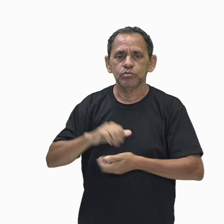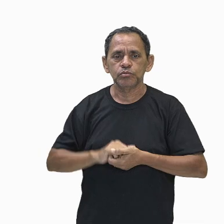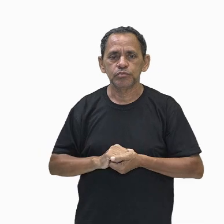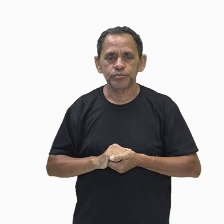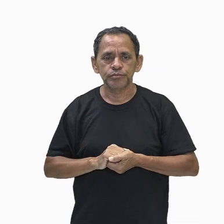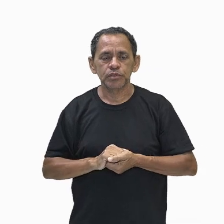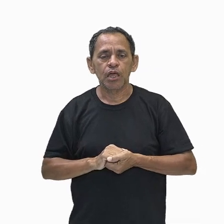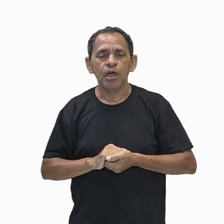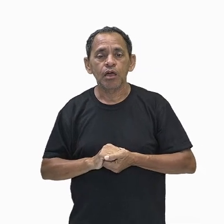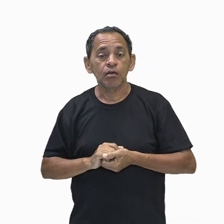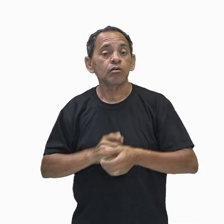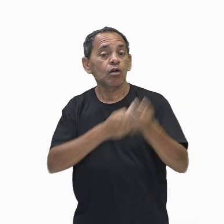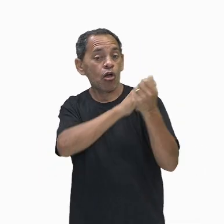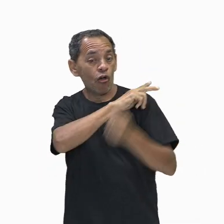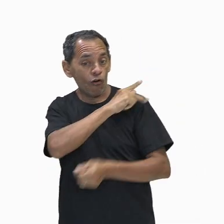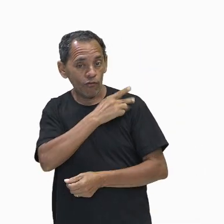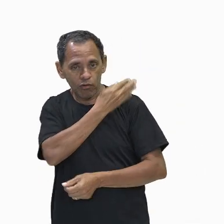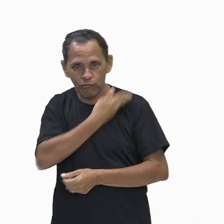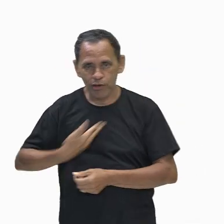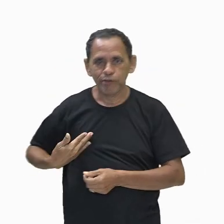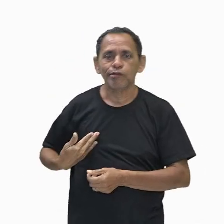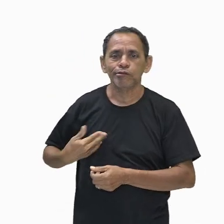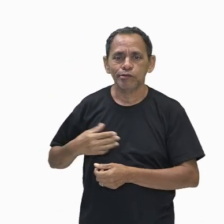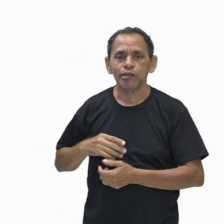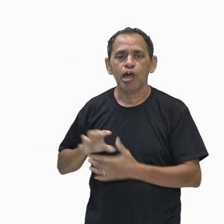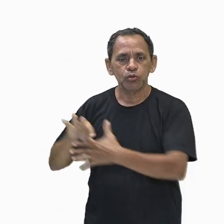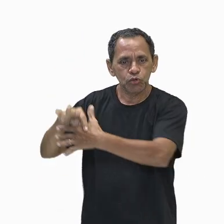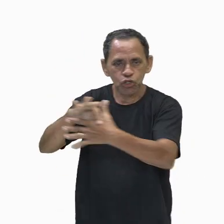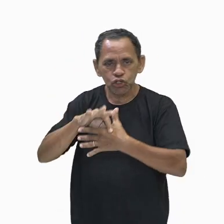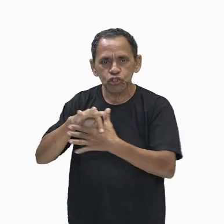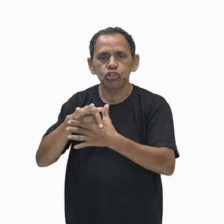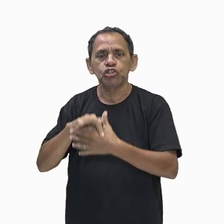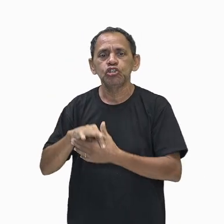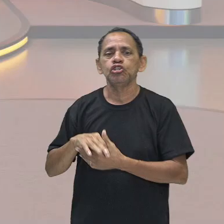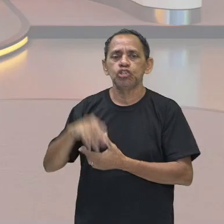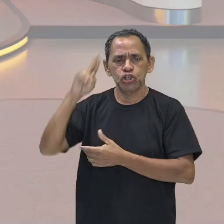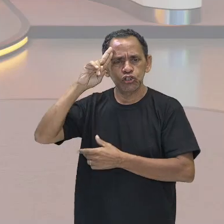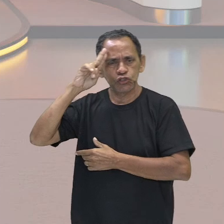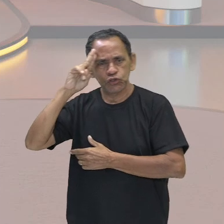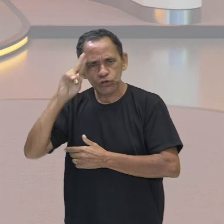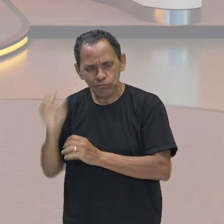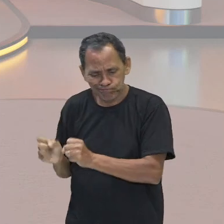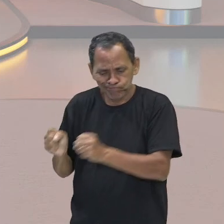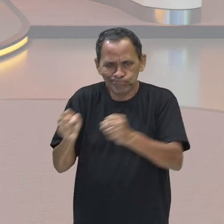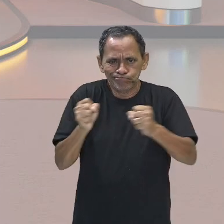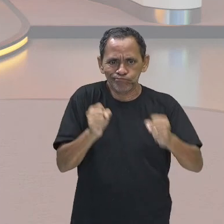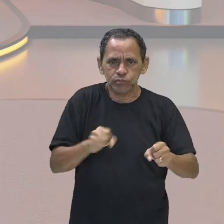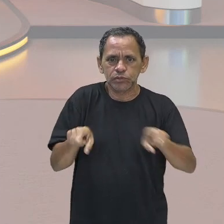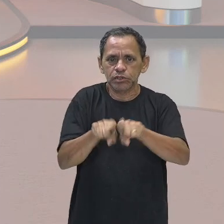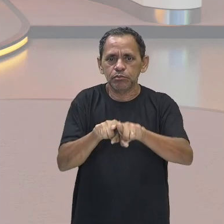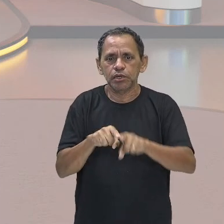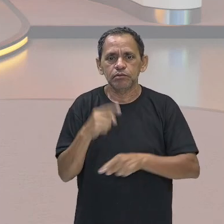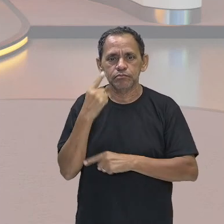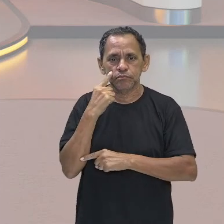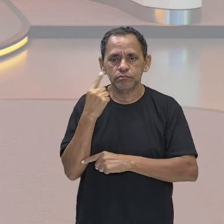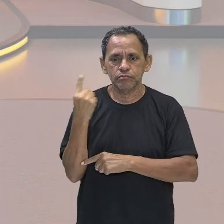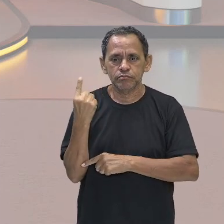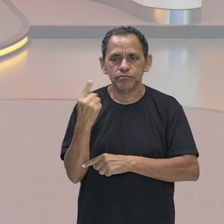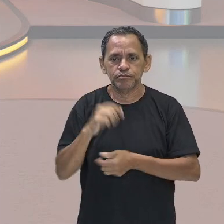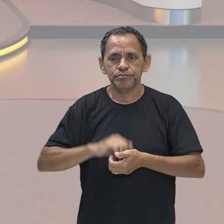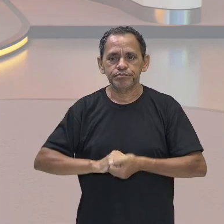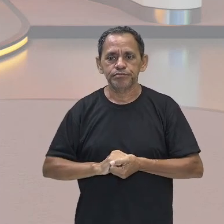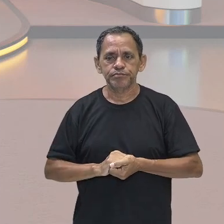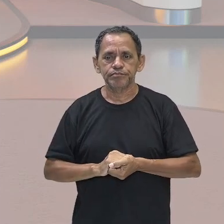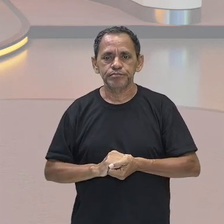nomarcas. Nome dados aos chefes mais poderosos. Então, olha só, acompanha aqui comigo, nós temos, então, aqui,